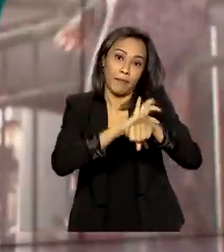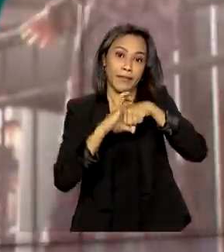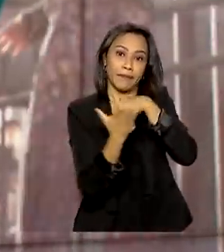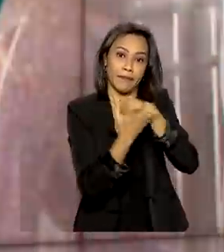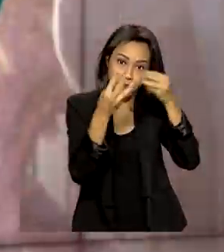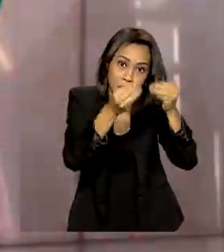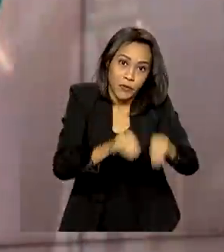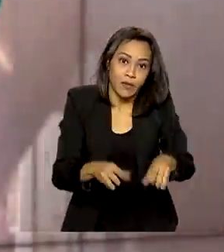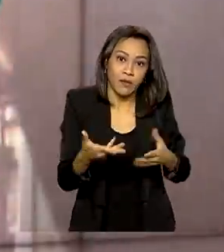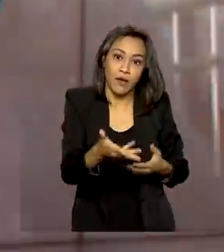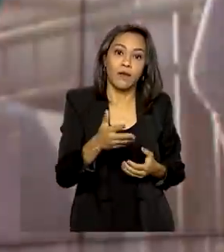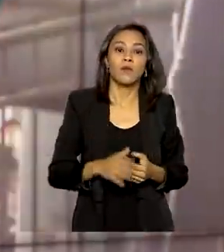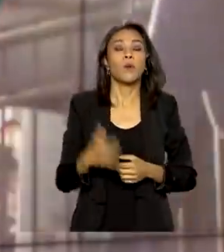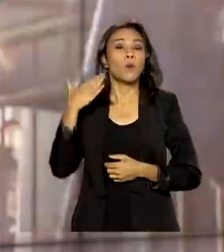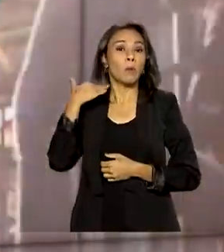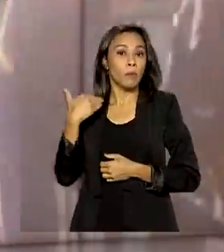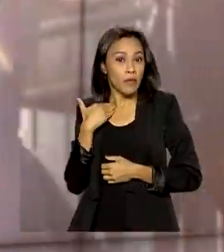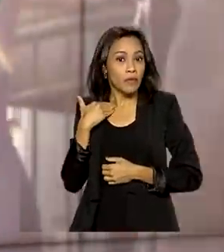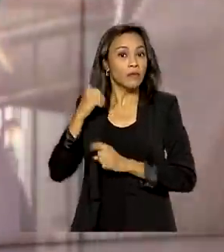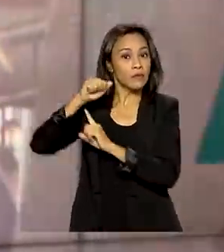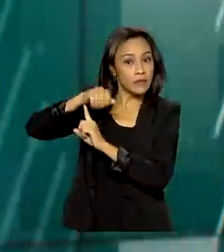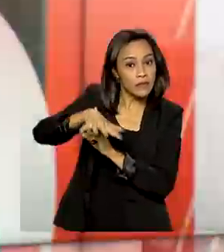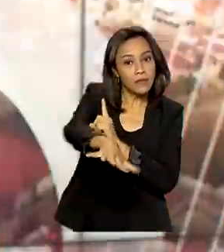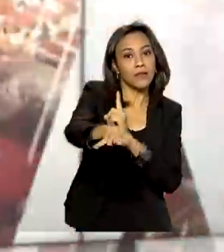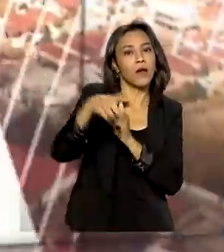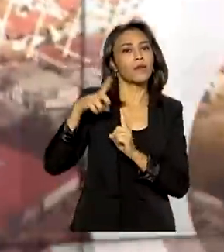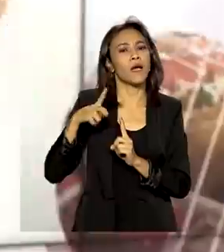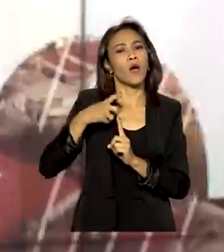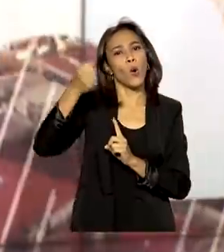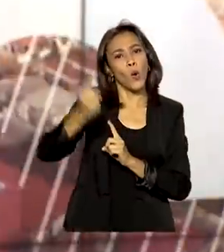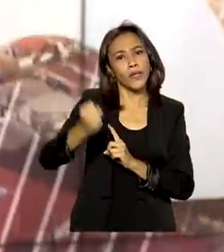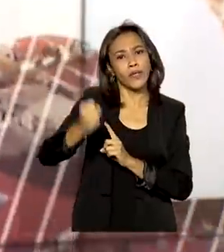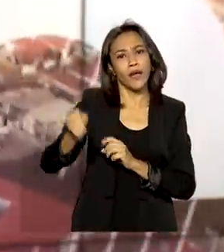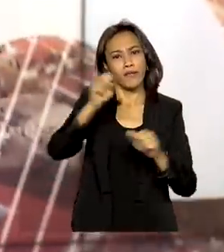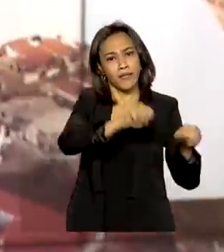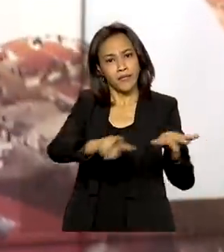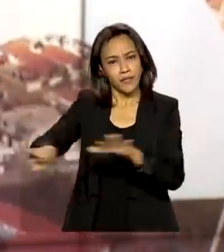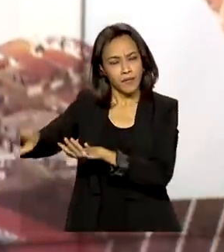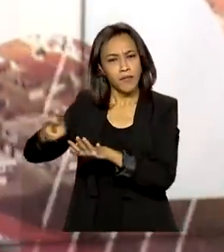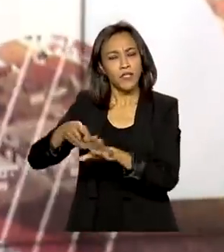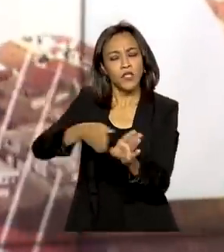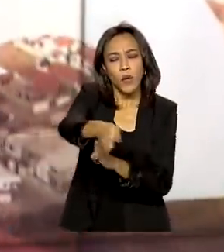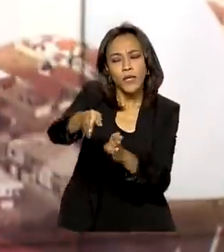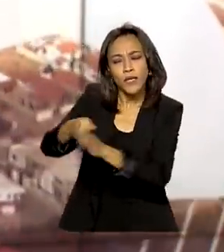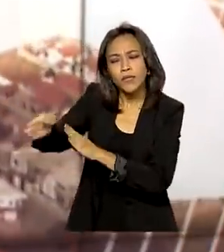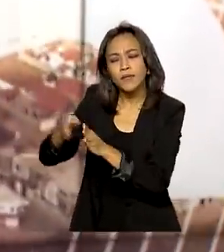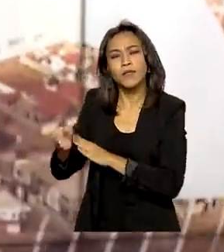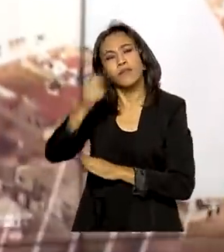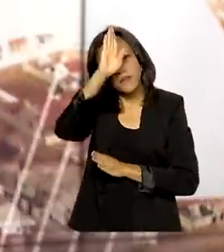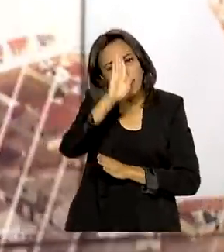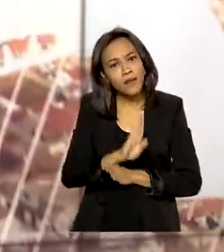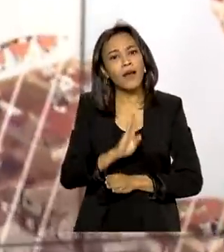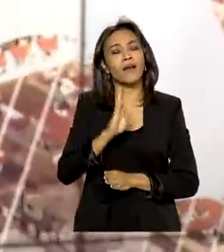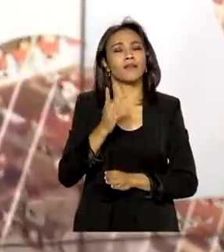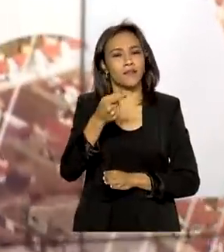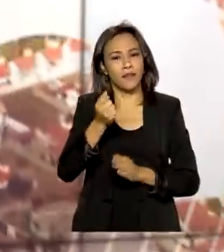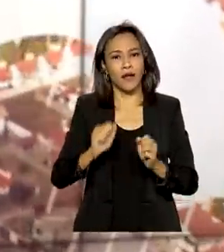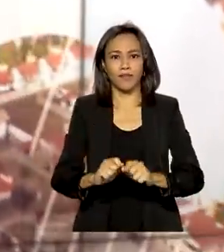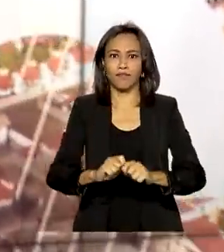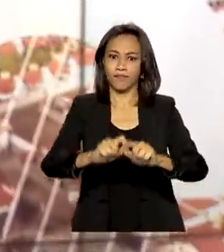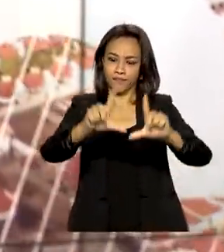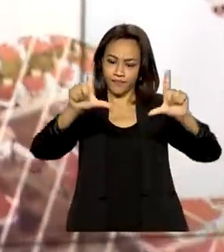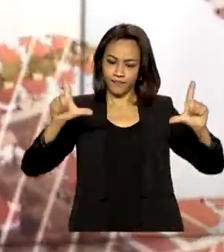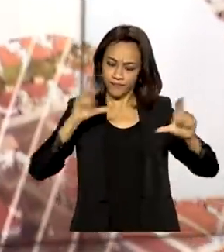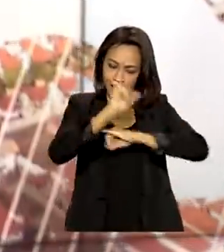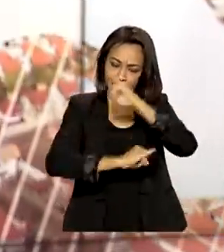Banco Central está realizando a oitava Semana Nacional de Educação Financeira. Uma série de atividades de graça está disponível na internet,